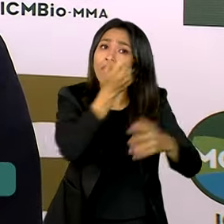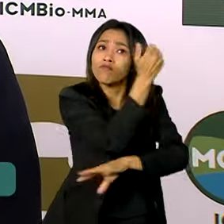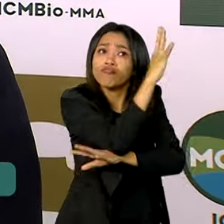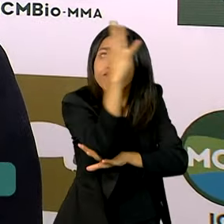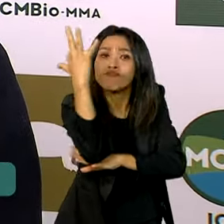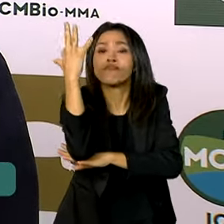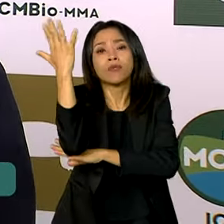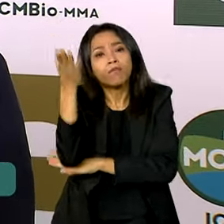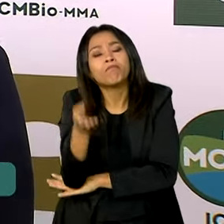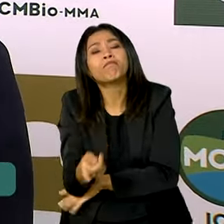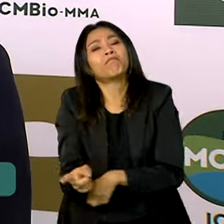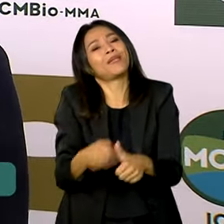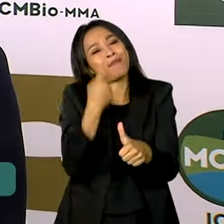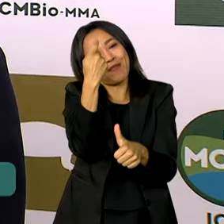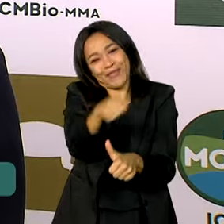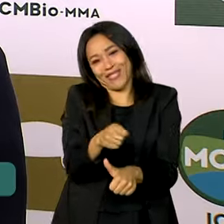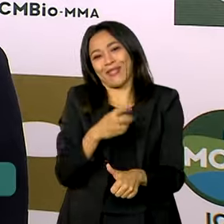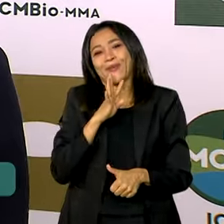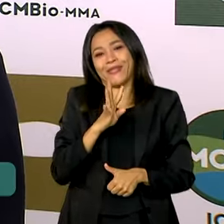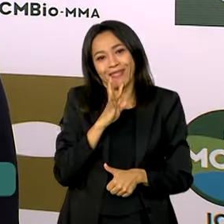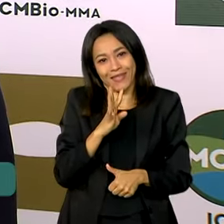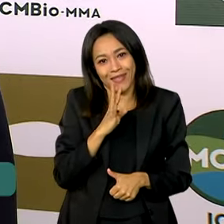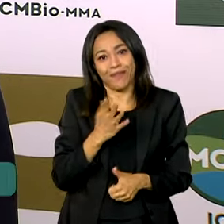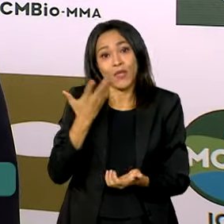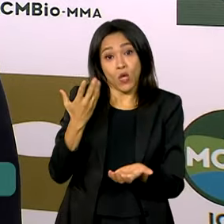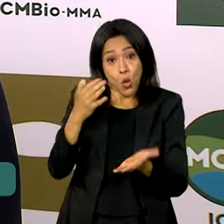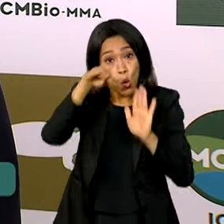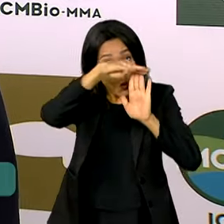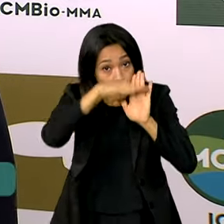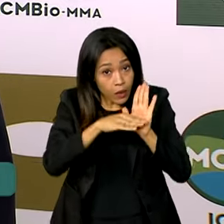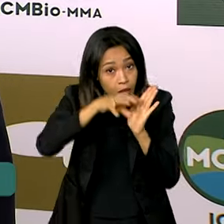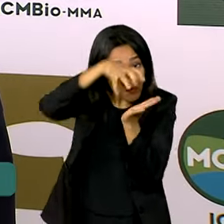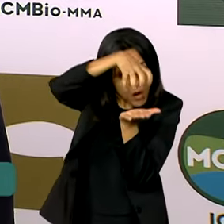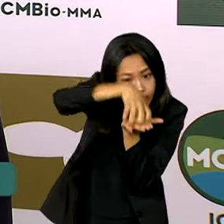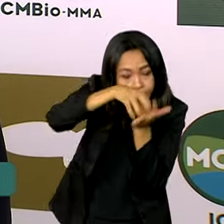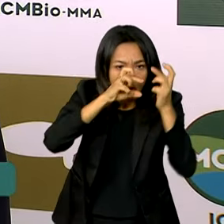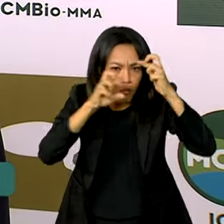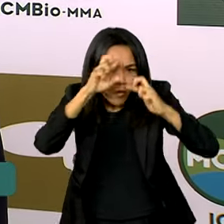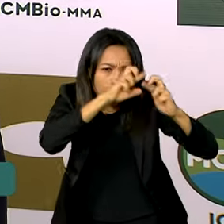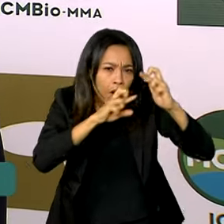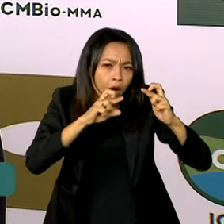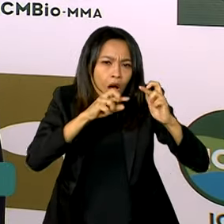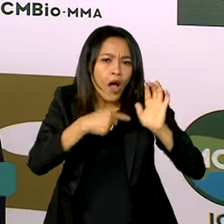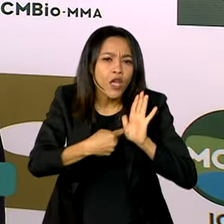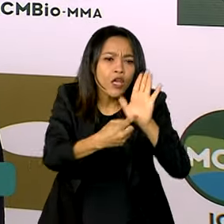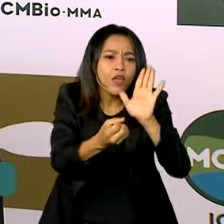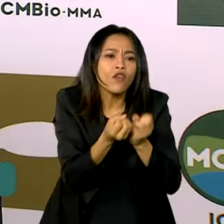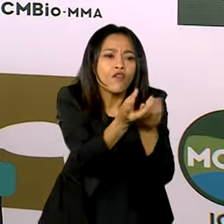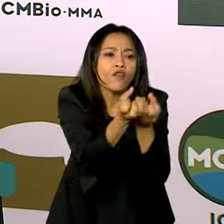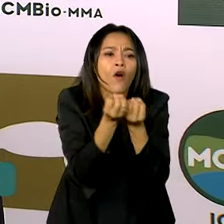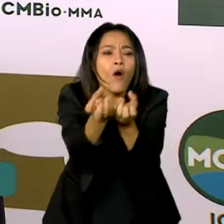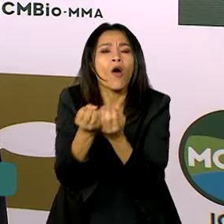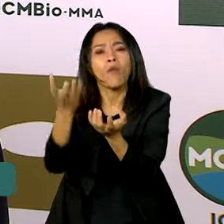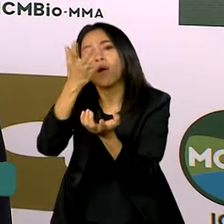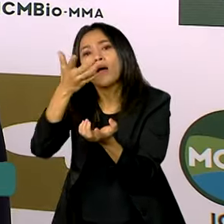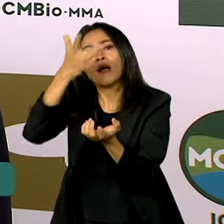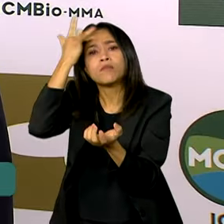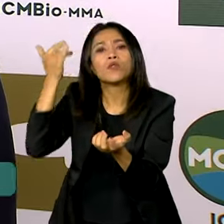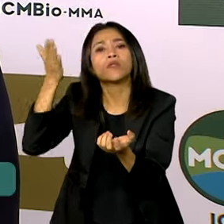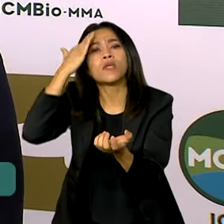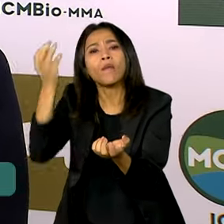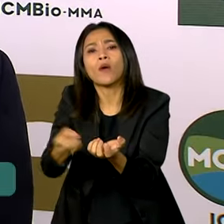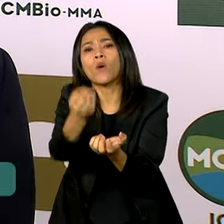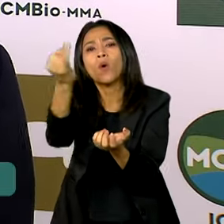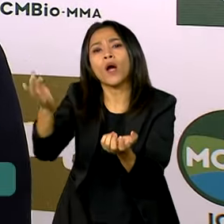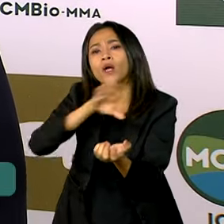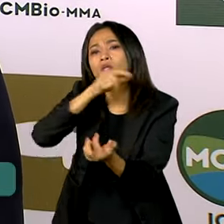conhecer essa biodiversidade. O programa Monitora permite que as pessoas saibam as populações de cada espécie, como